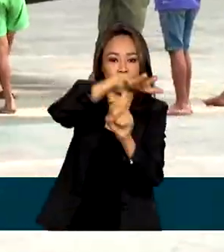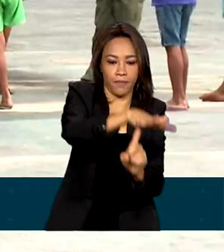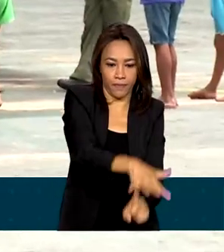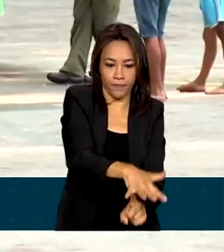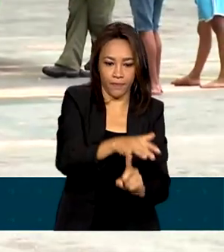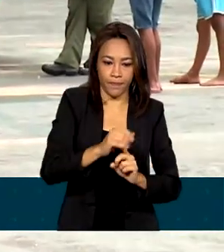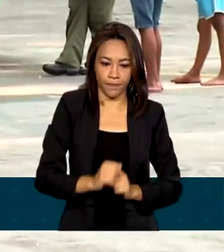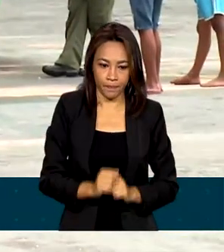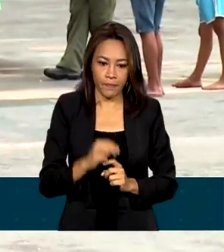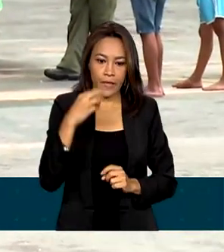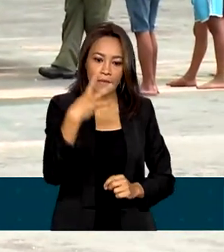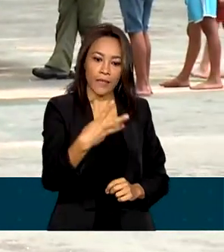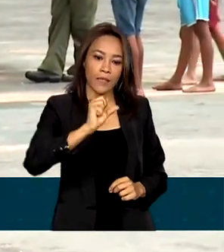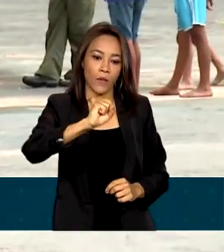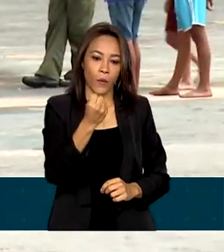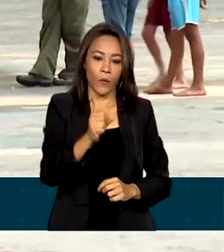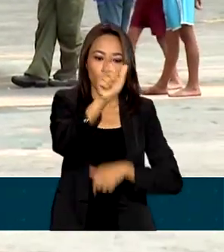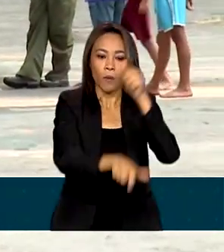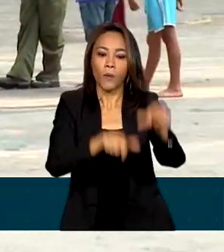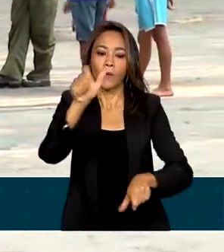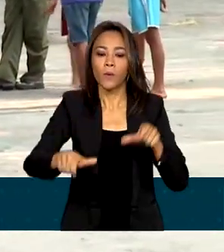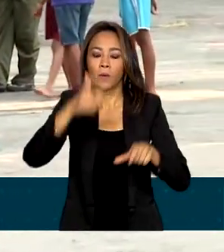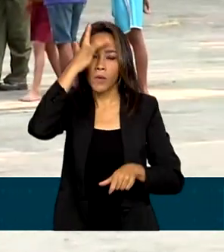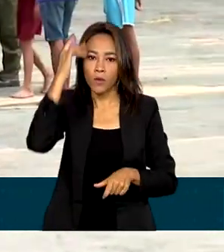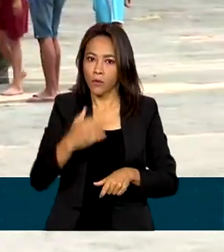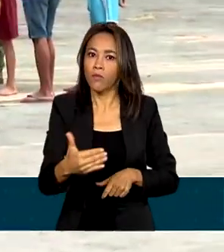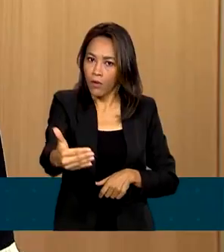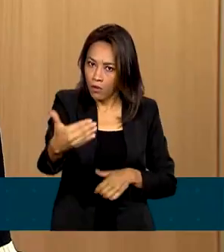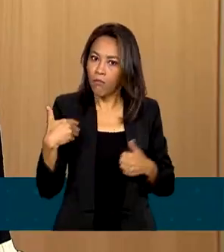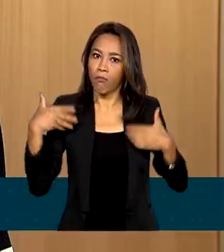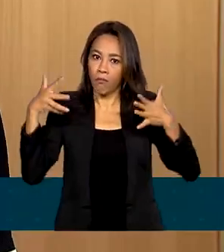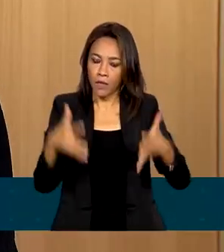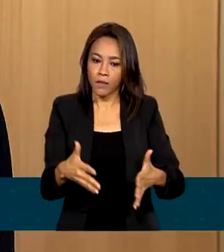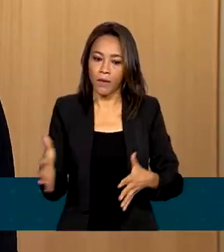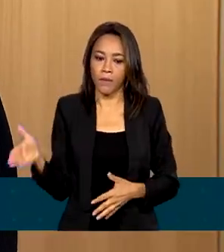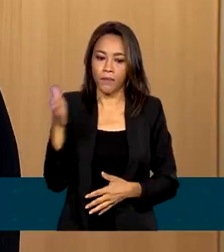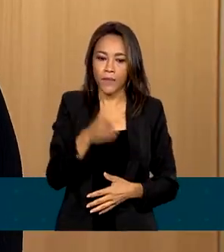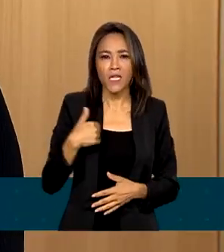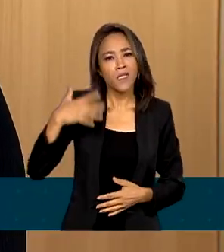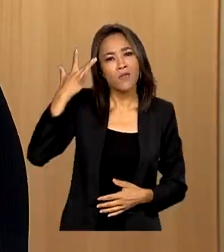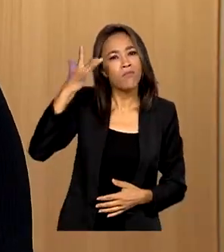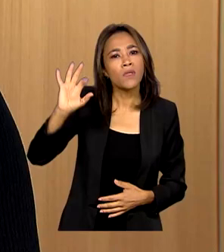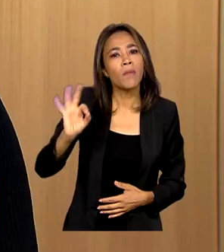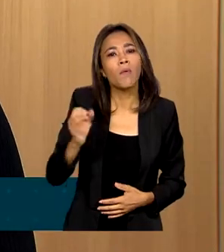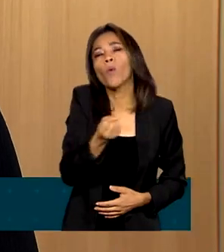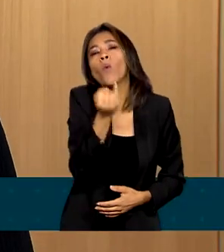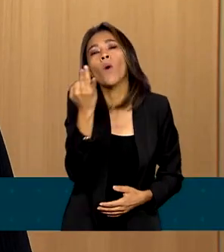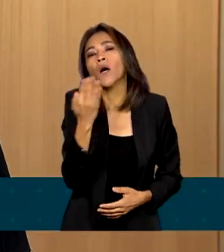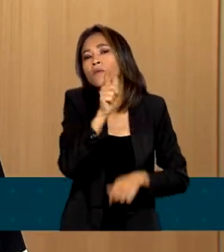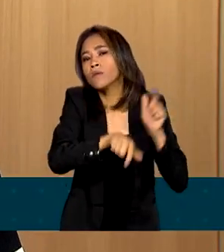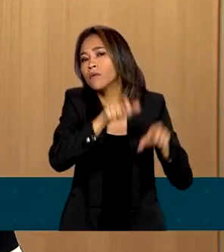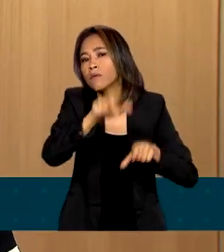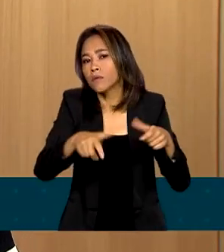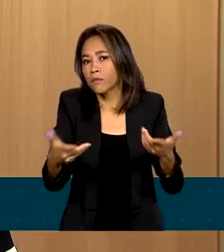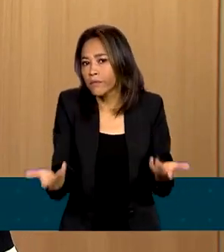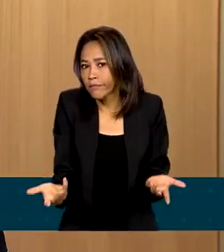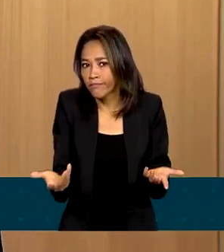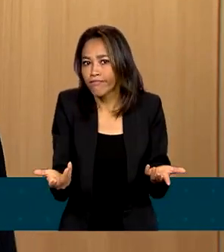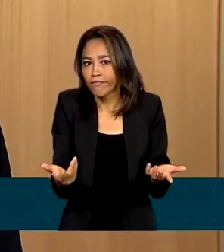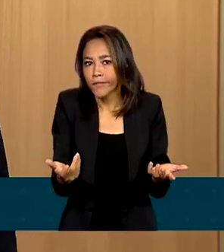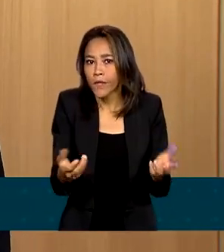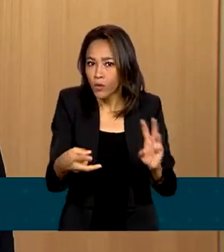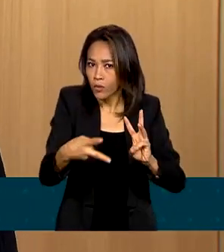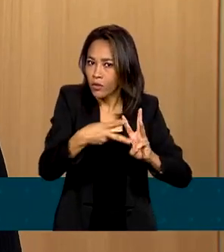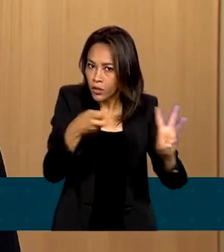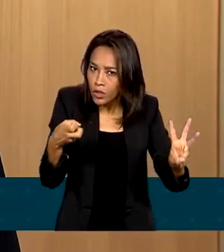Cerca de 38 pessoas devem participar da operação. Se nós não sabemos quantos são os